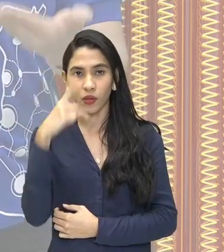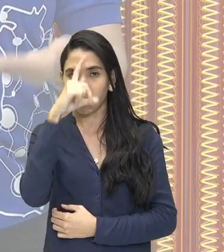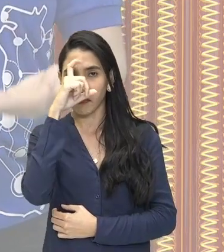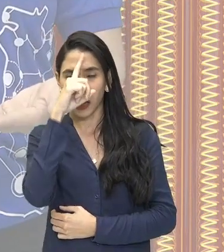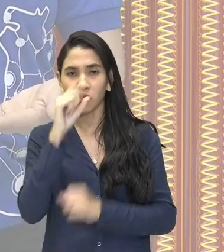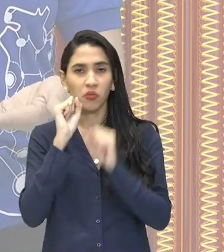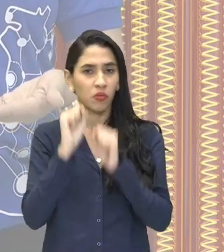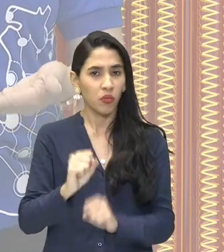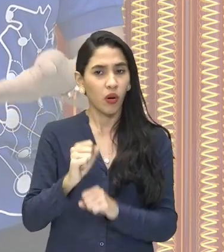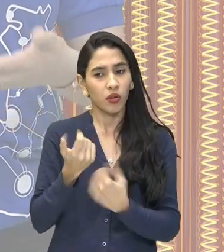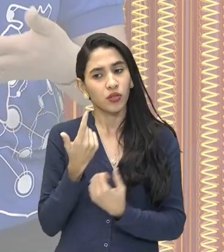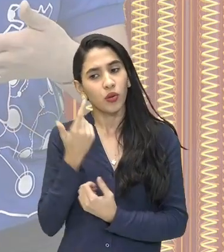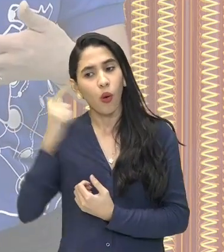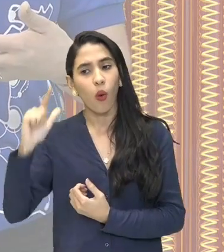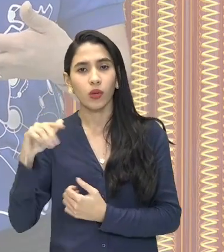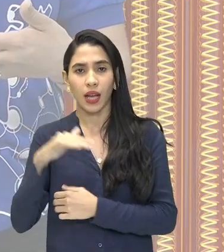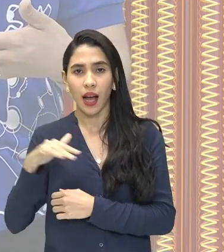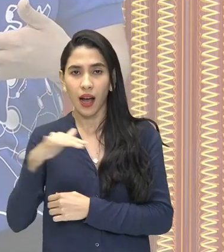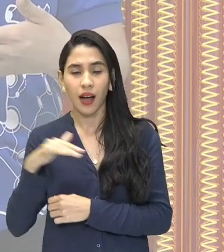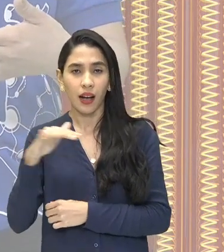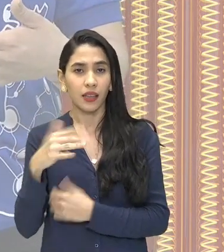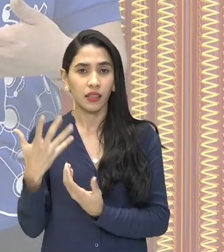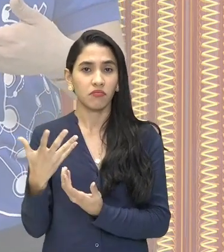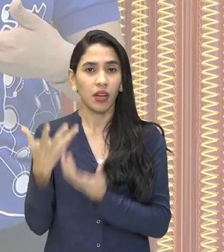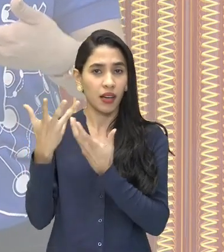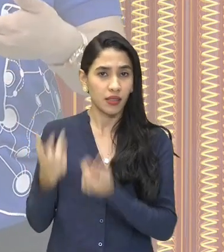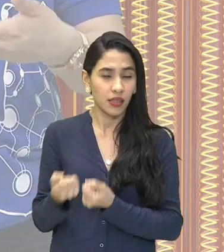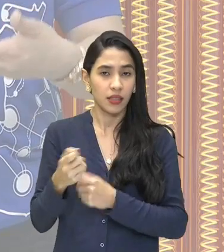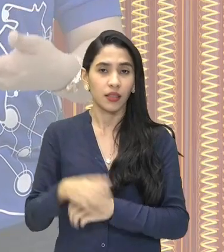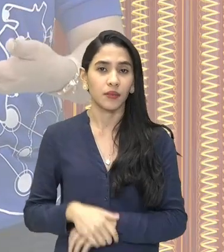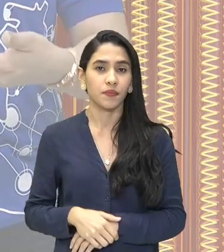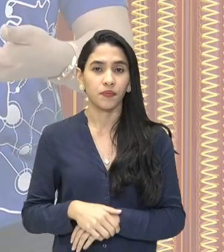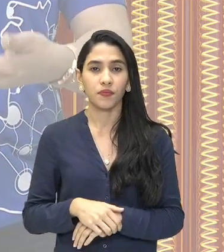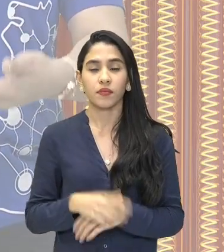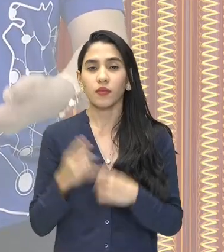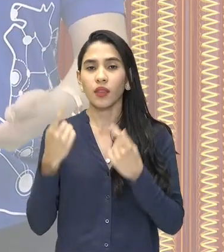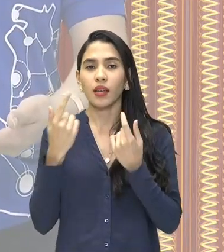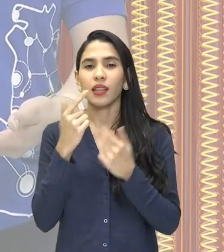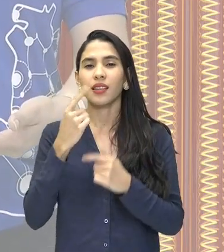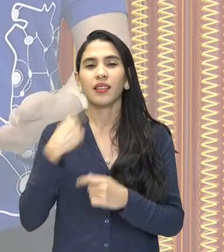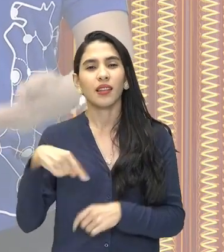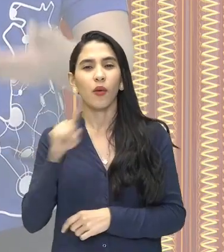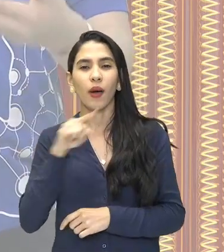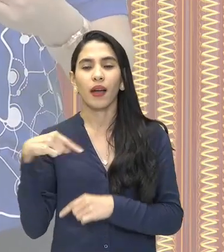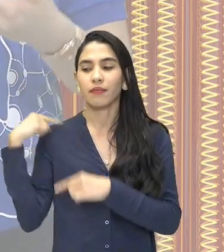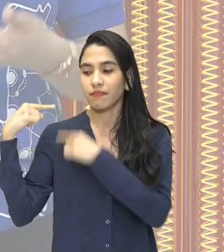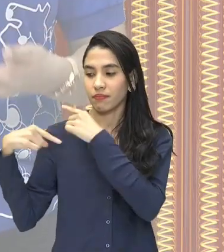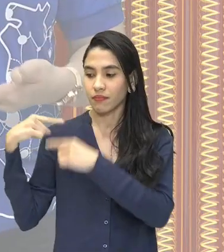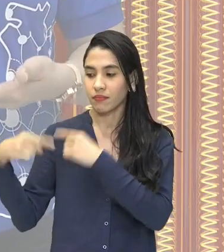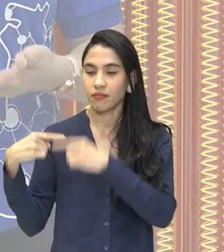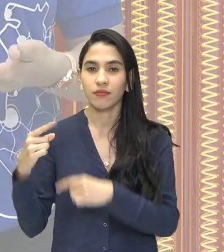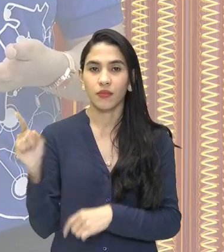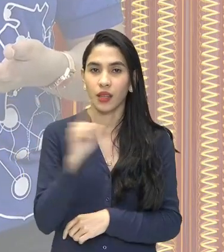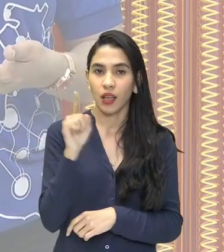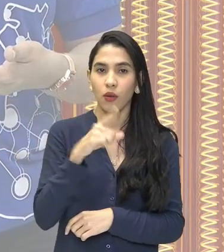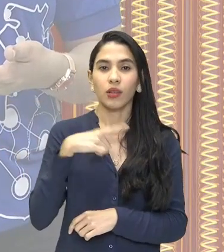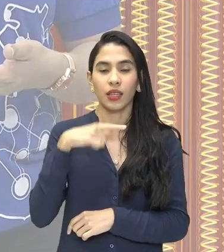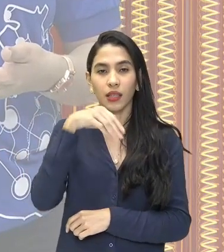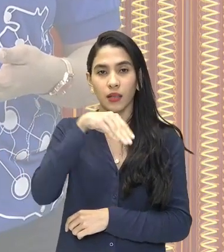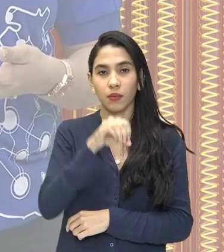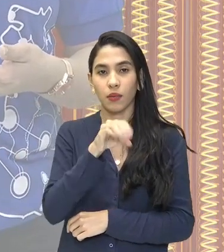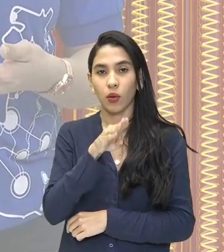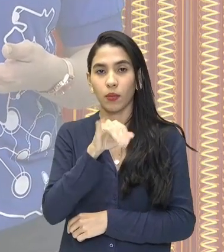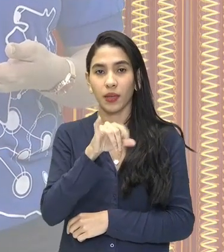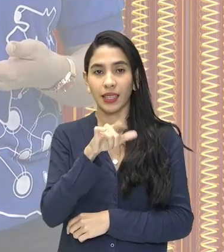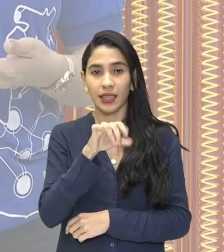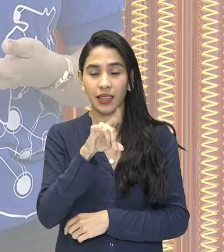outra profissão. Então, não é uma profissão que é passada ali de geração para geração. E há essa mobilidade social por conta